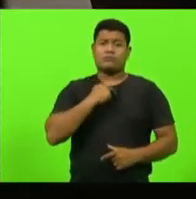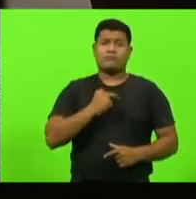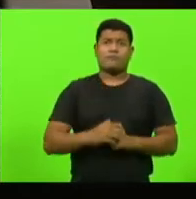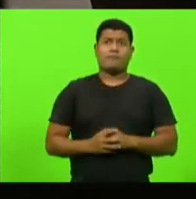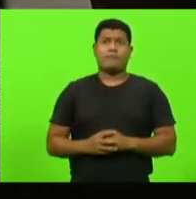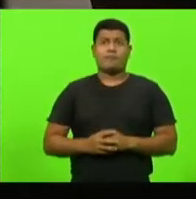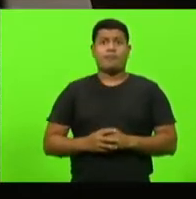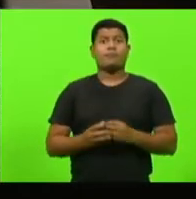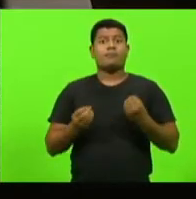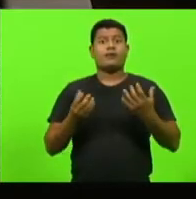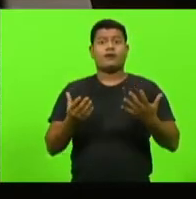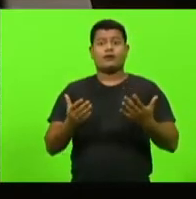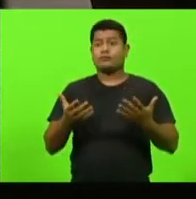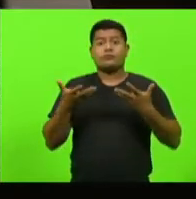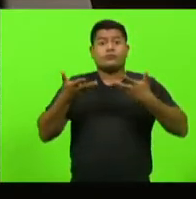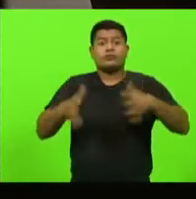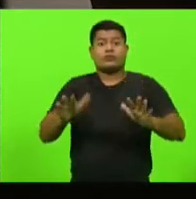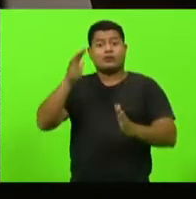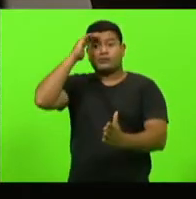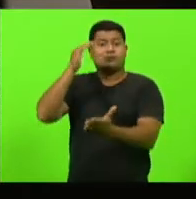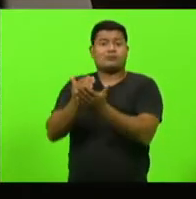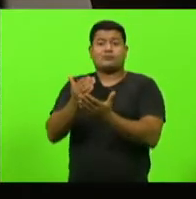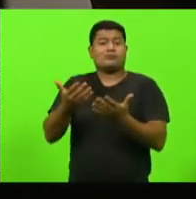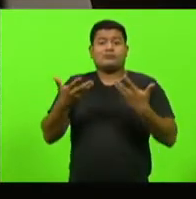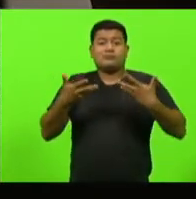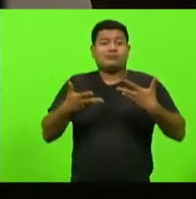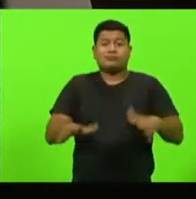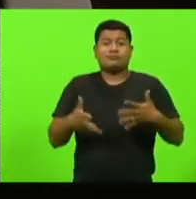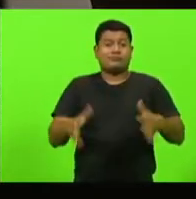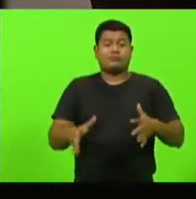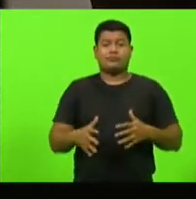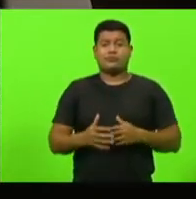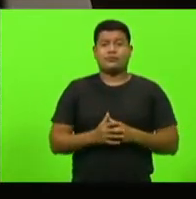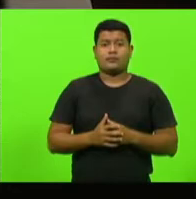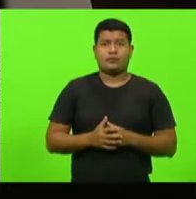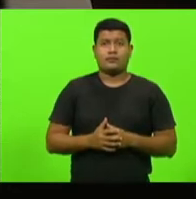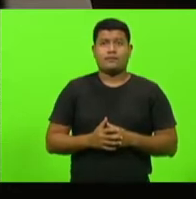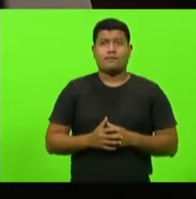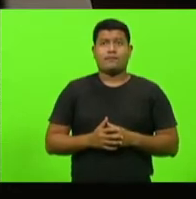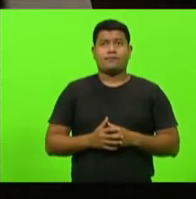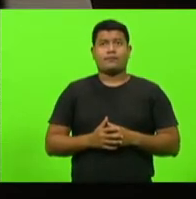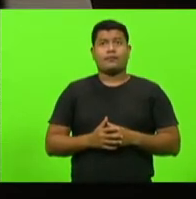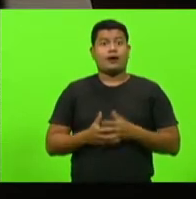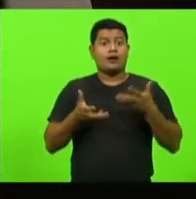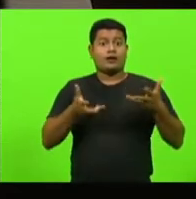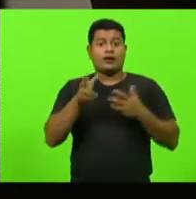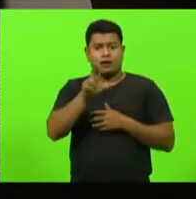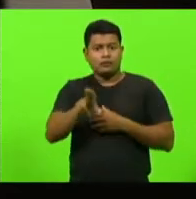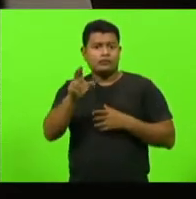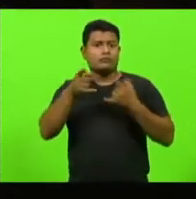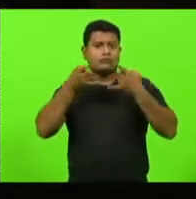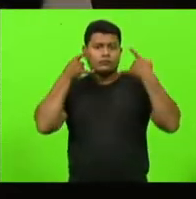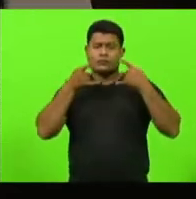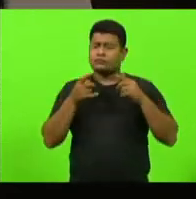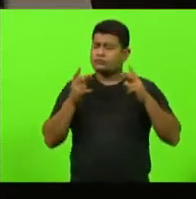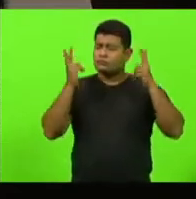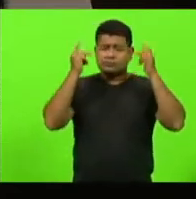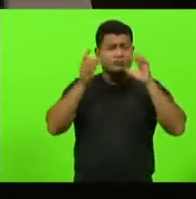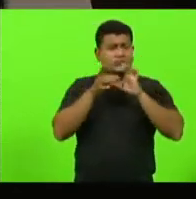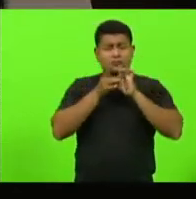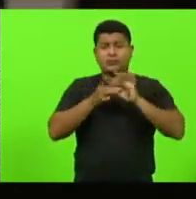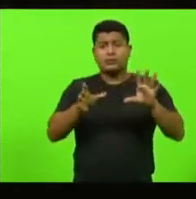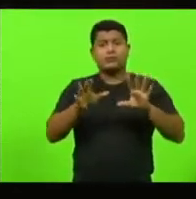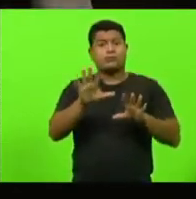não seguir o decreto. Ninguém está dizendo que é para não deixar ninguém entrar de máscara. Quem quiser usar máscara, use. Agora,